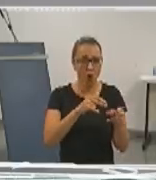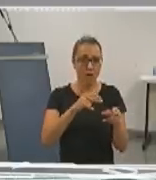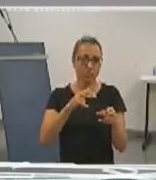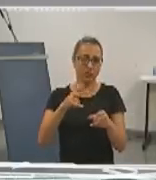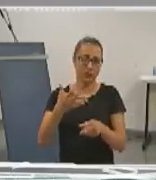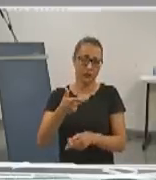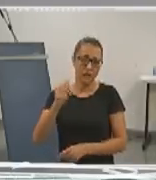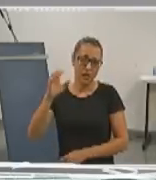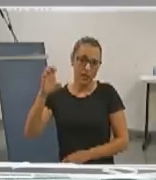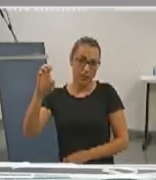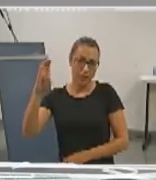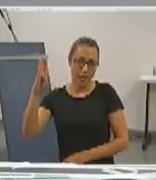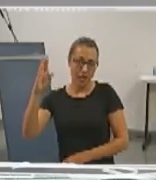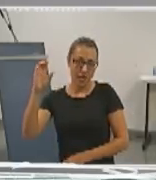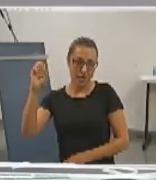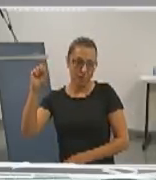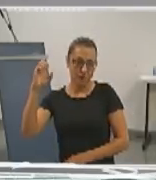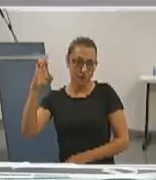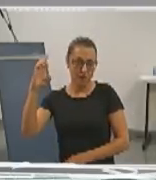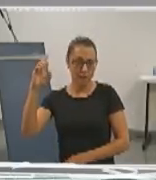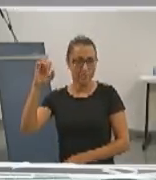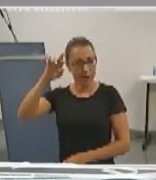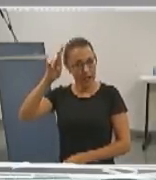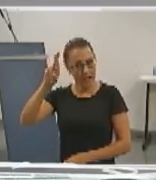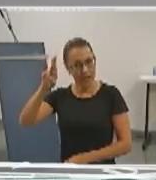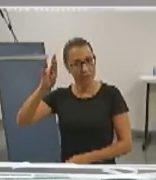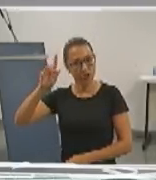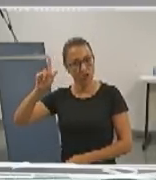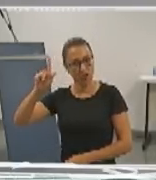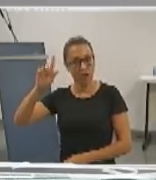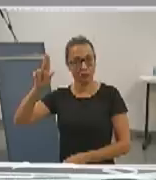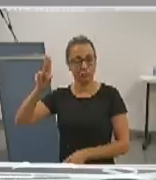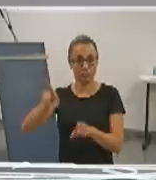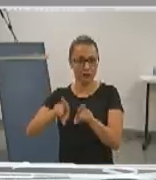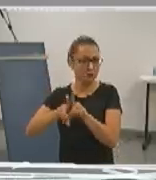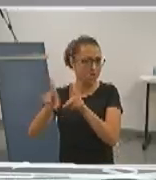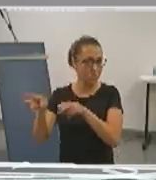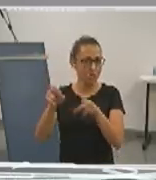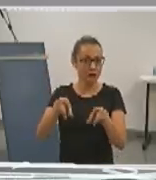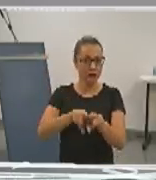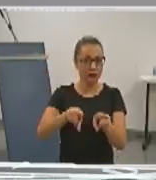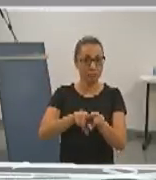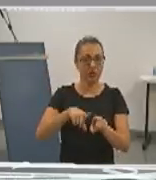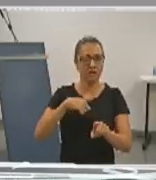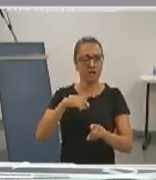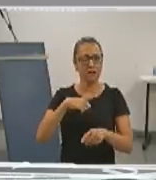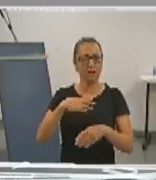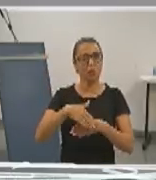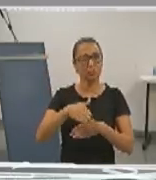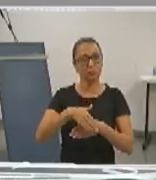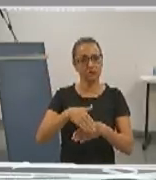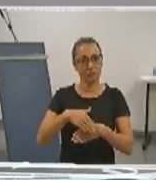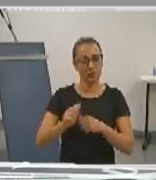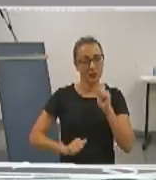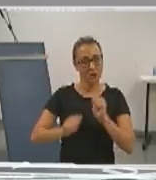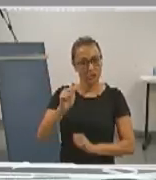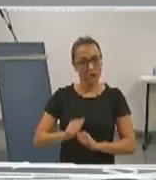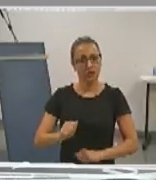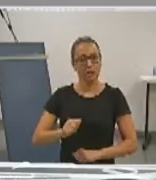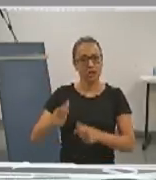da EBSER, unificando os mesmos. Manter a autonomia administrativa, construir novos espaços de ensino no HU,